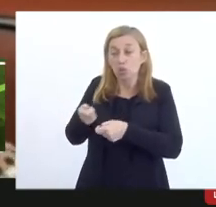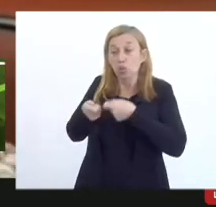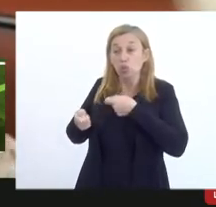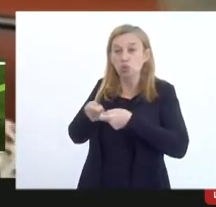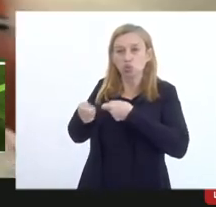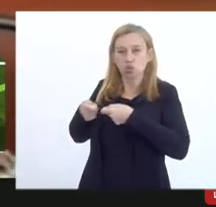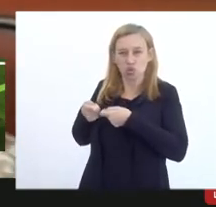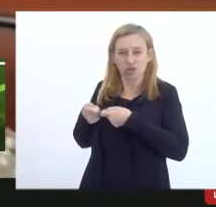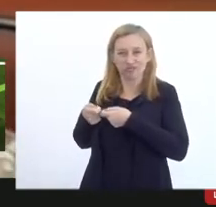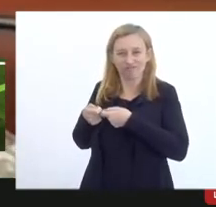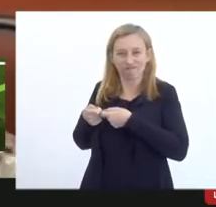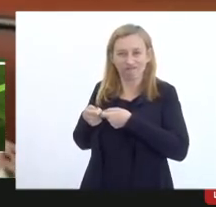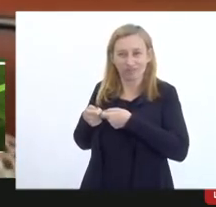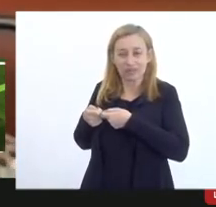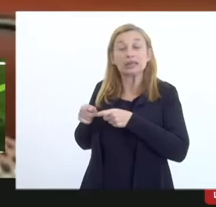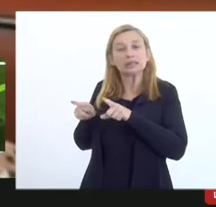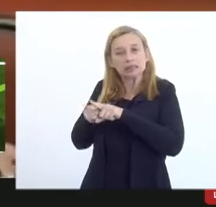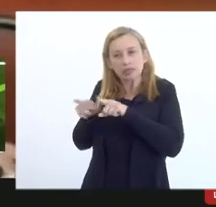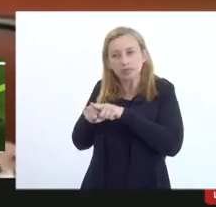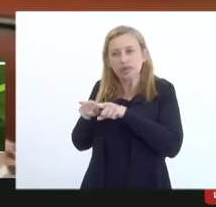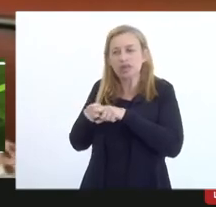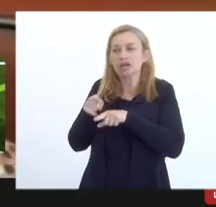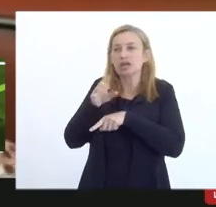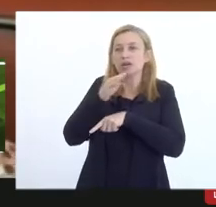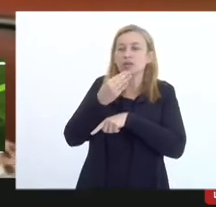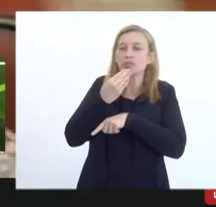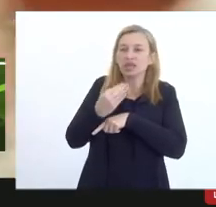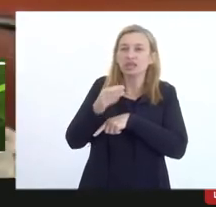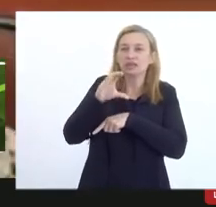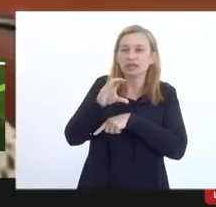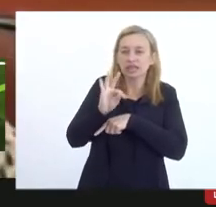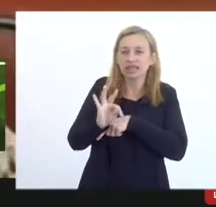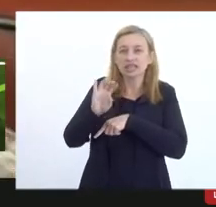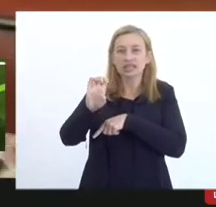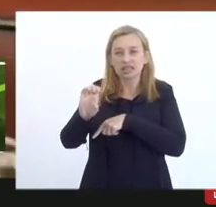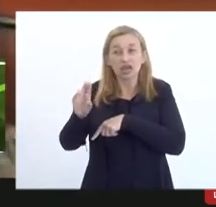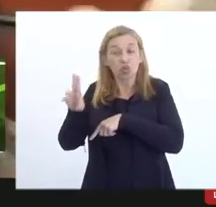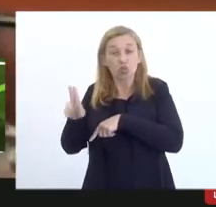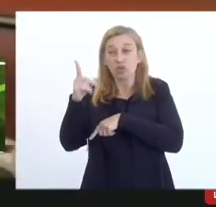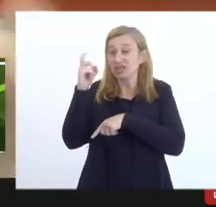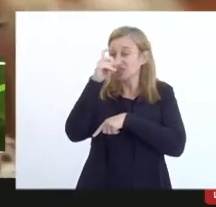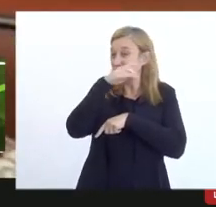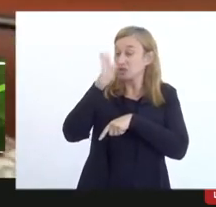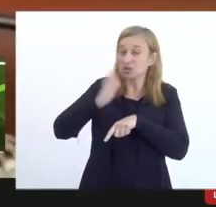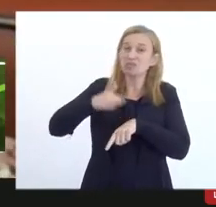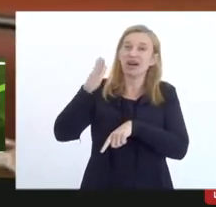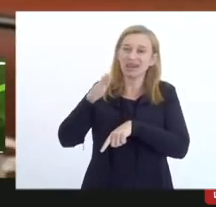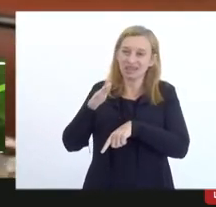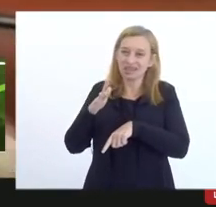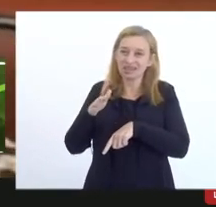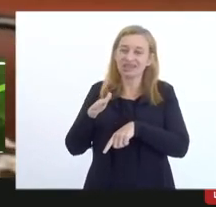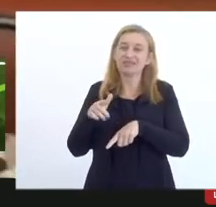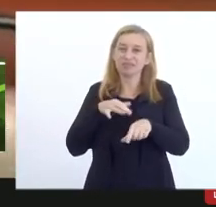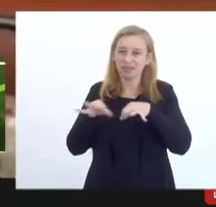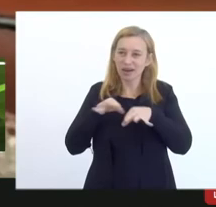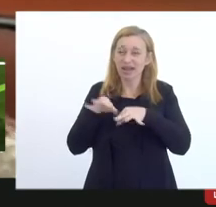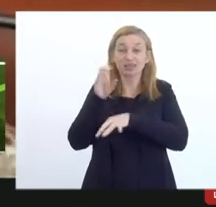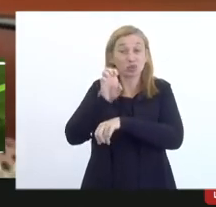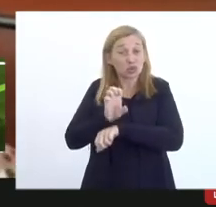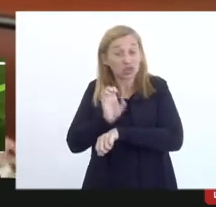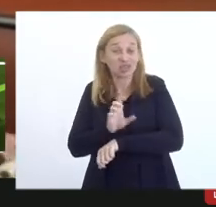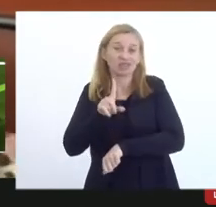é um também uma solicitação do PCU isso é uma coisa um pouco mais difícil de ser feita pelo Estado neste